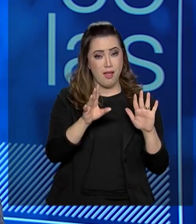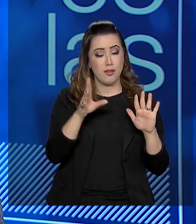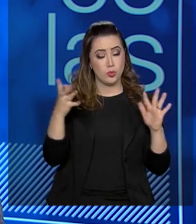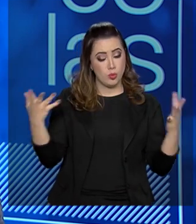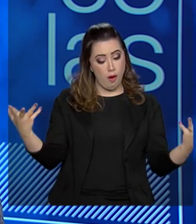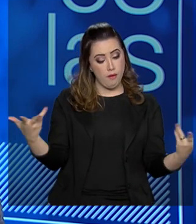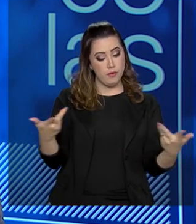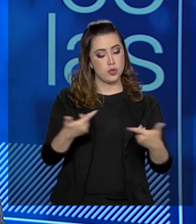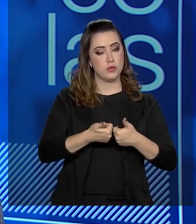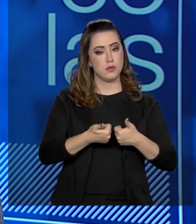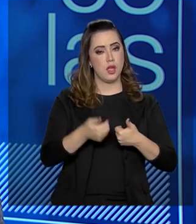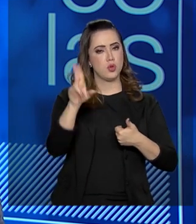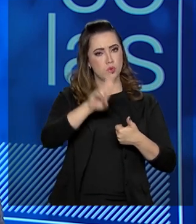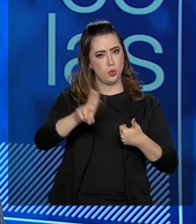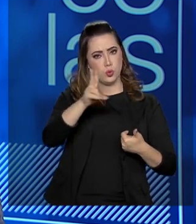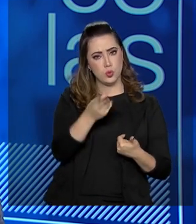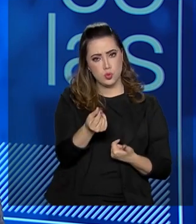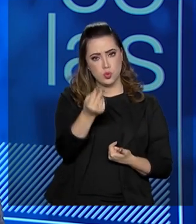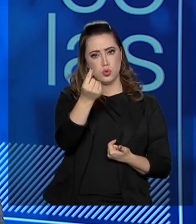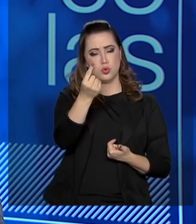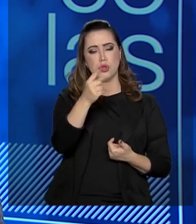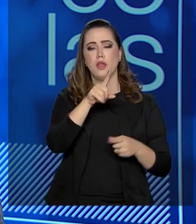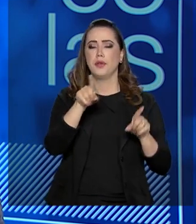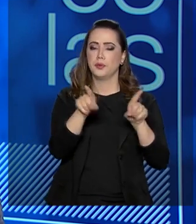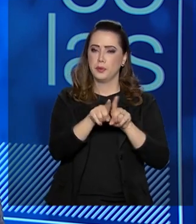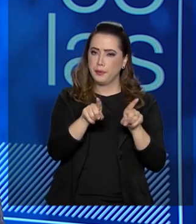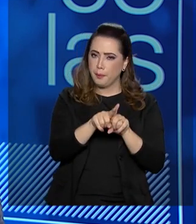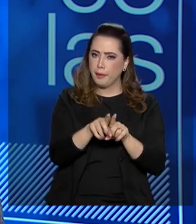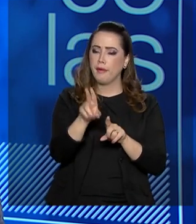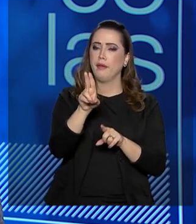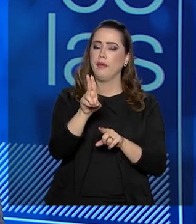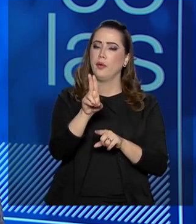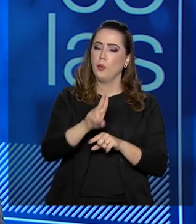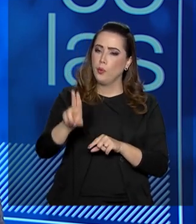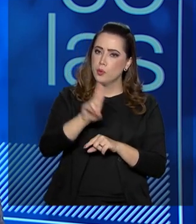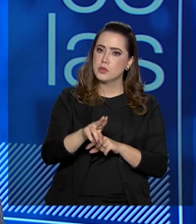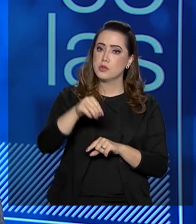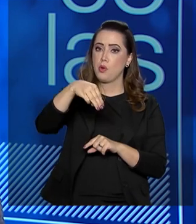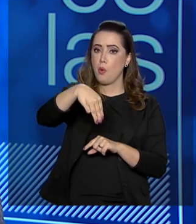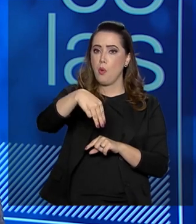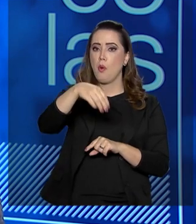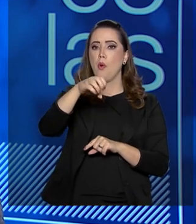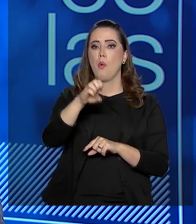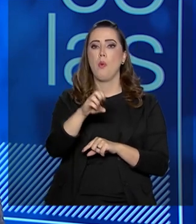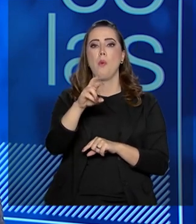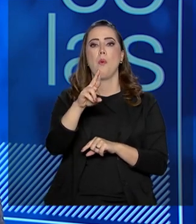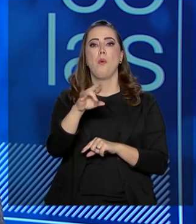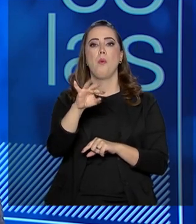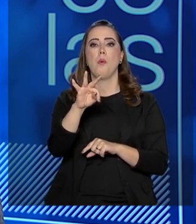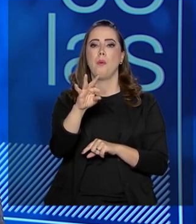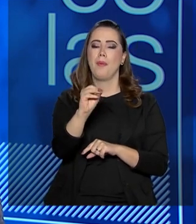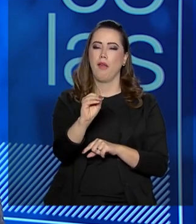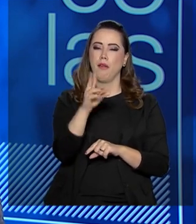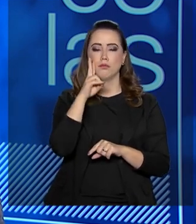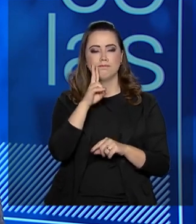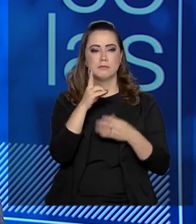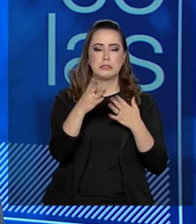na aplicação e mérito quanto à forma de medir se eles foram ou não